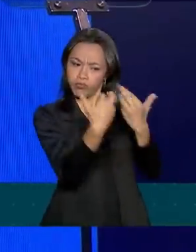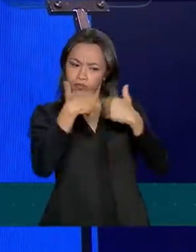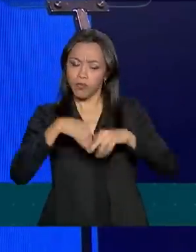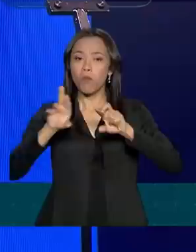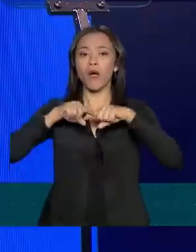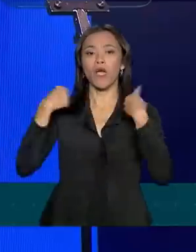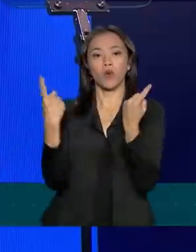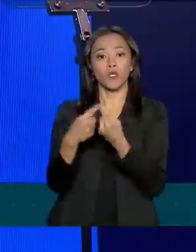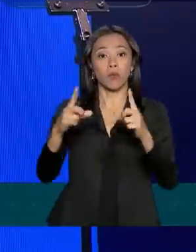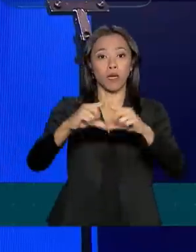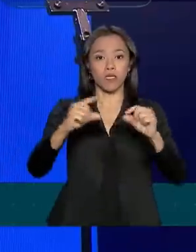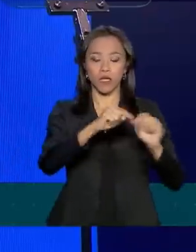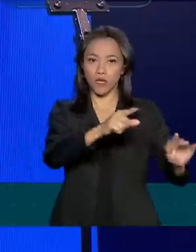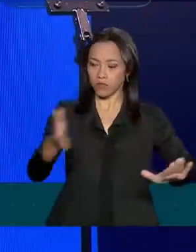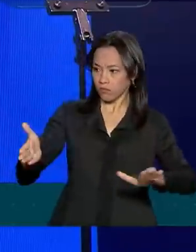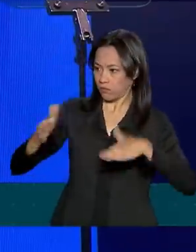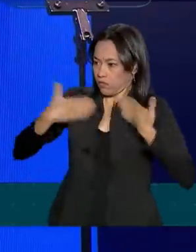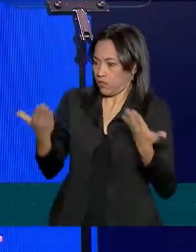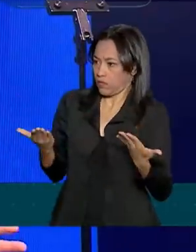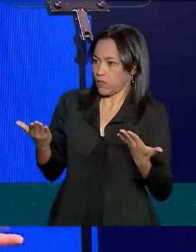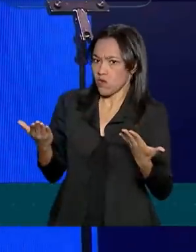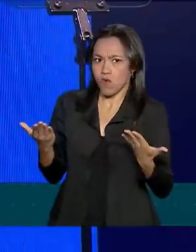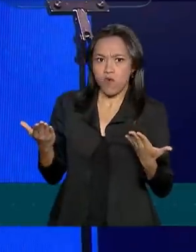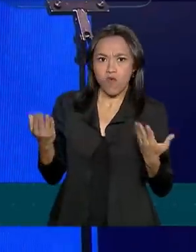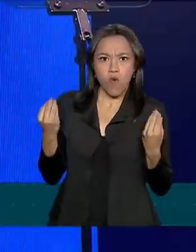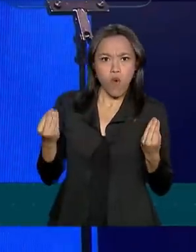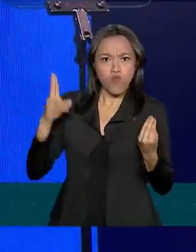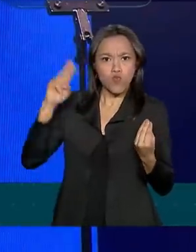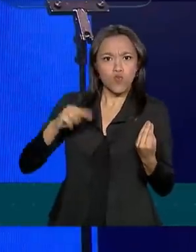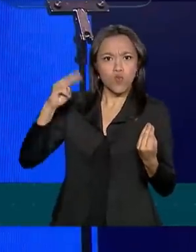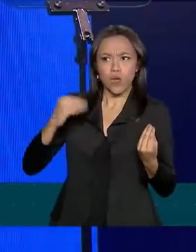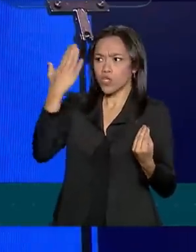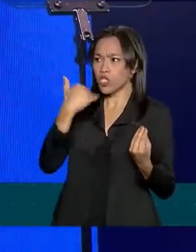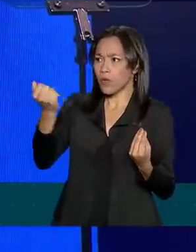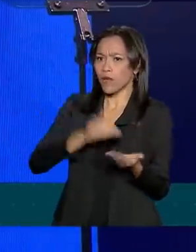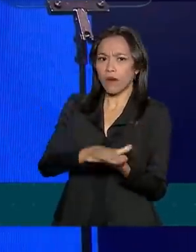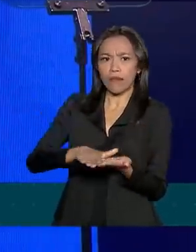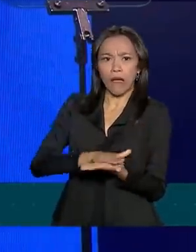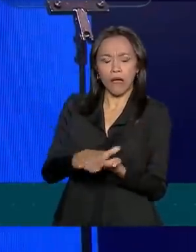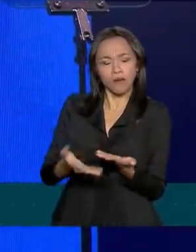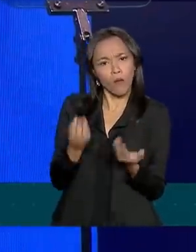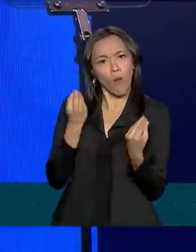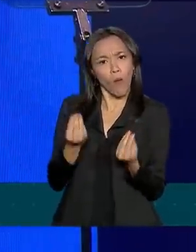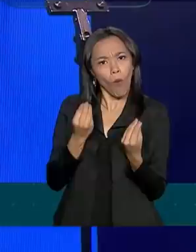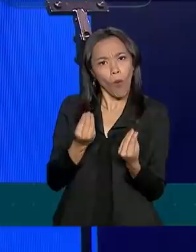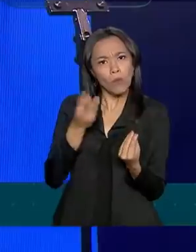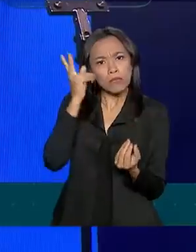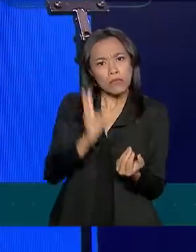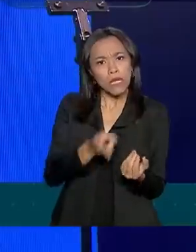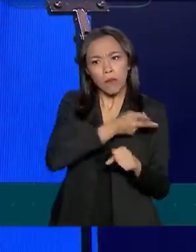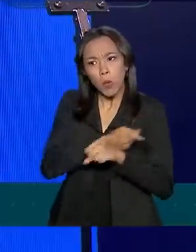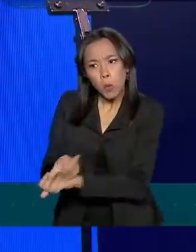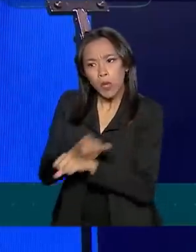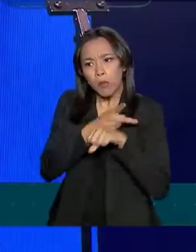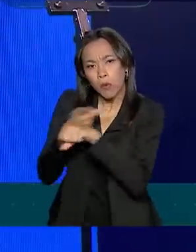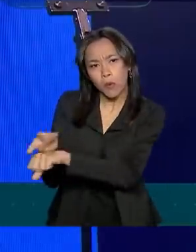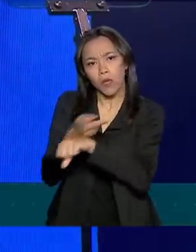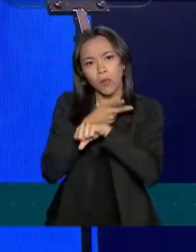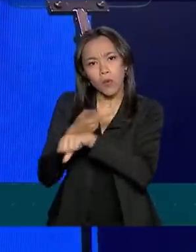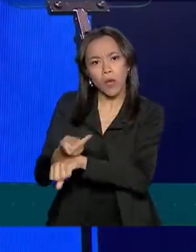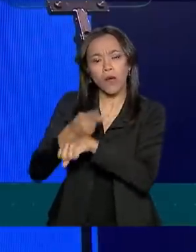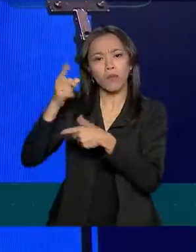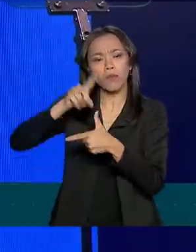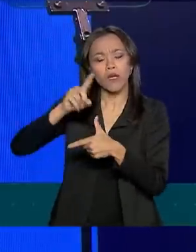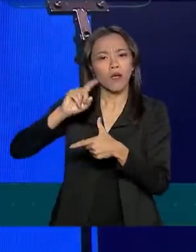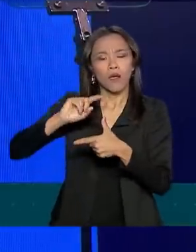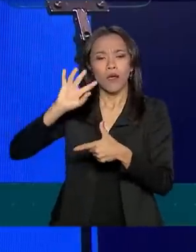Eles se surpreenderam. Poxa, nunca nos chamaram para nada aqui, pô. Sempre nós vínhamos atrás de buscar soluções